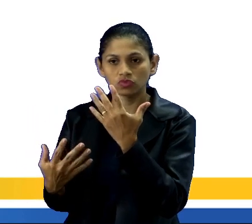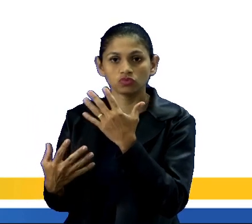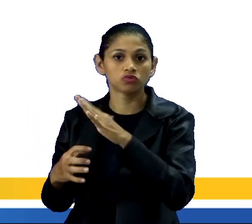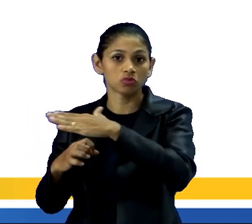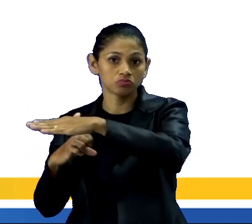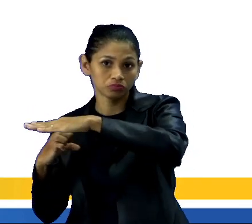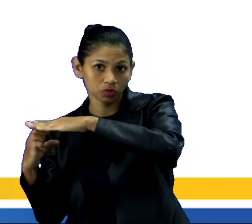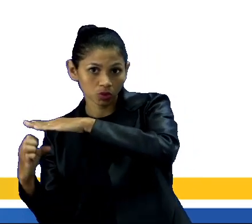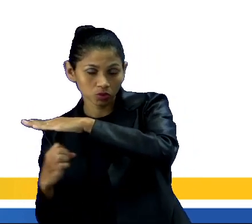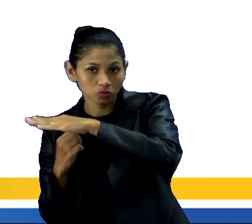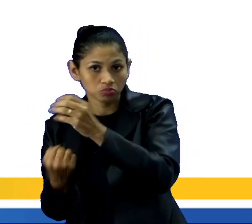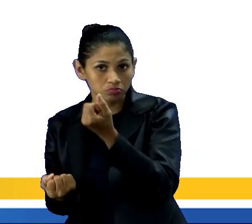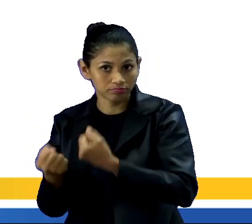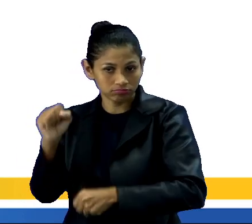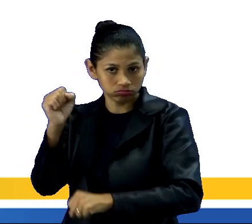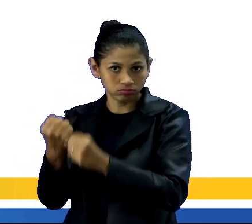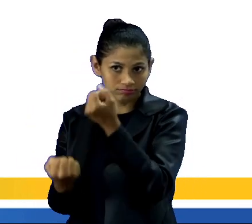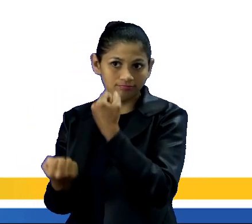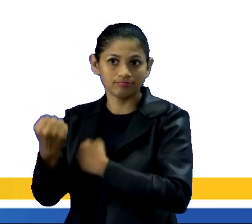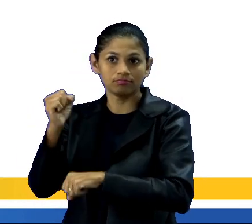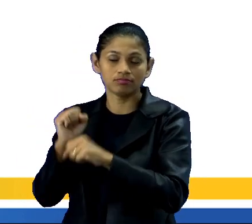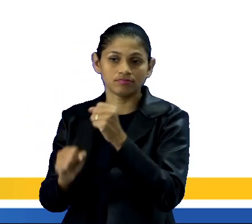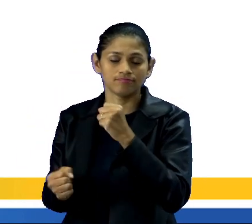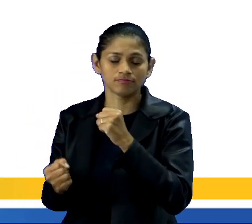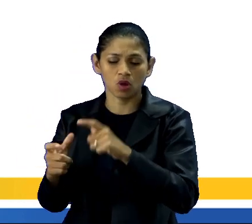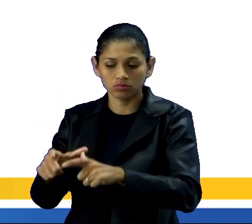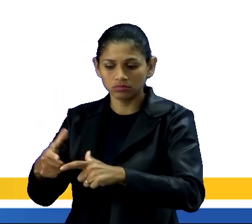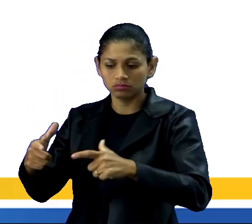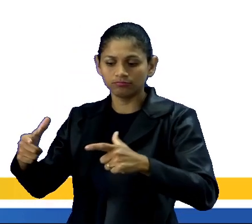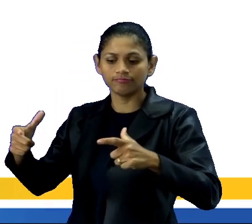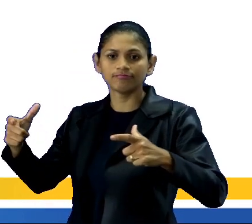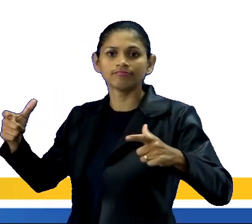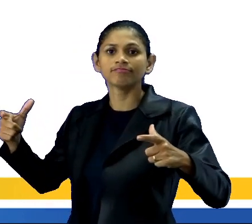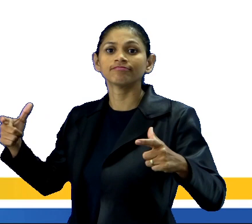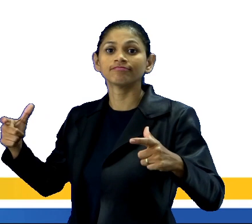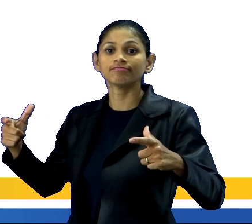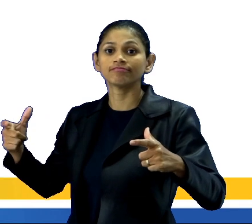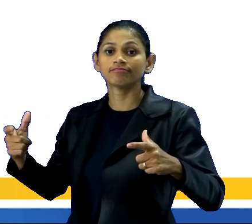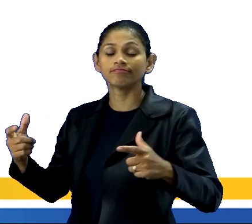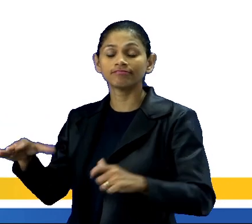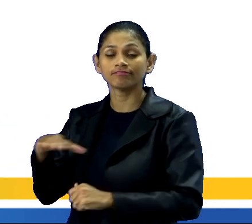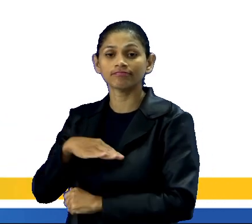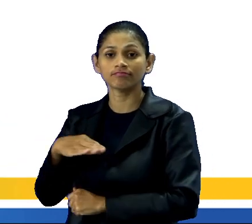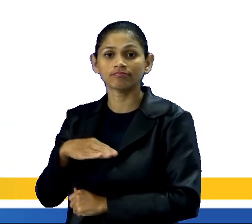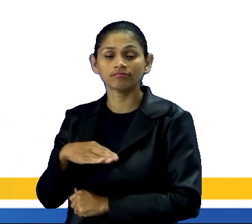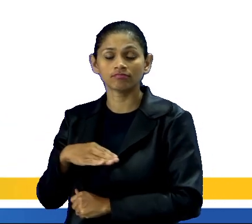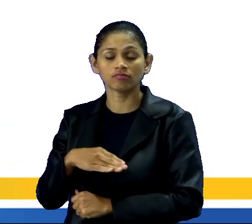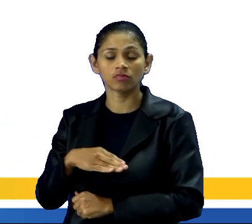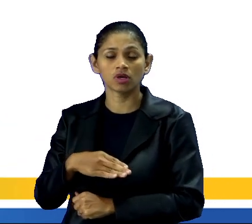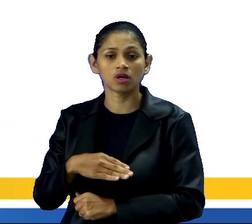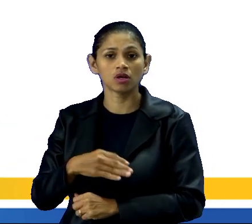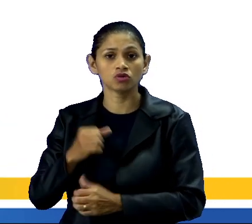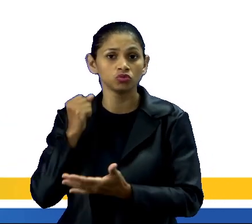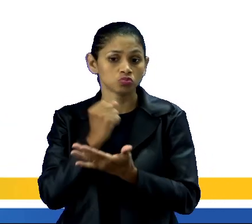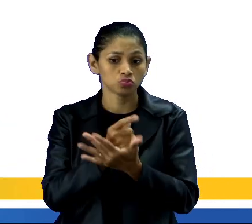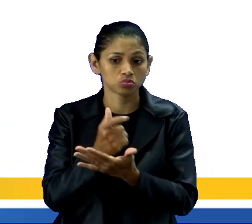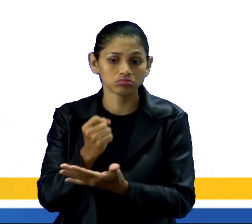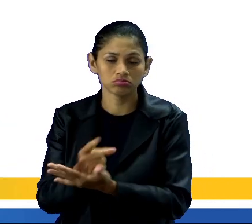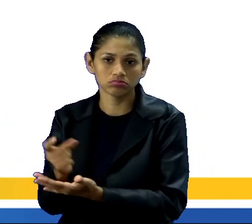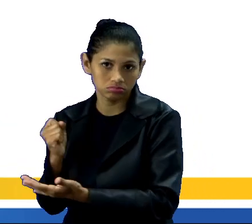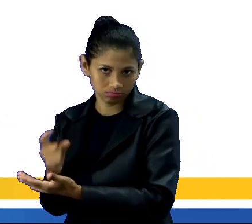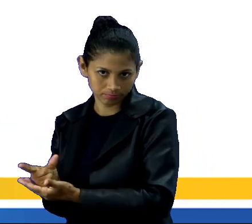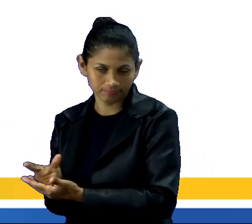né, quanto no espaço da cidade, que vai demandar mais trabalho no setor comercial e também na prestação de